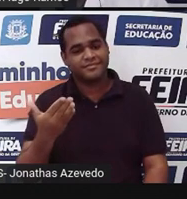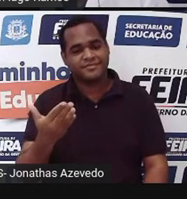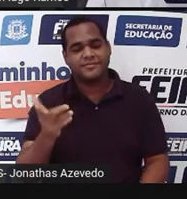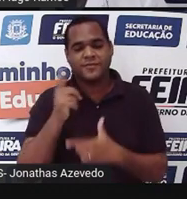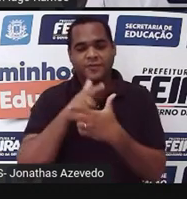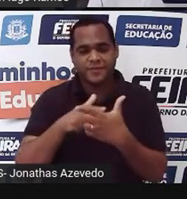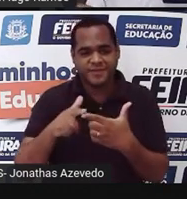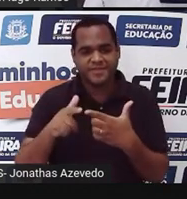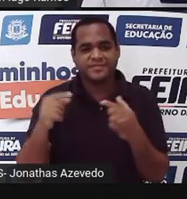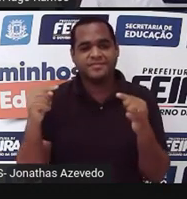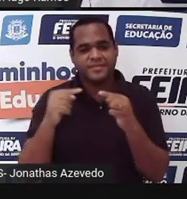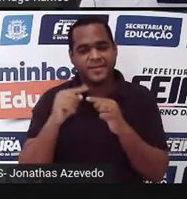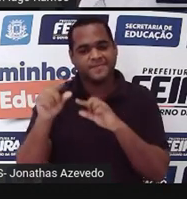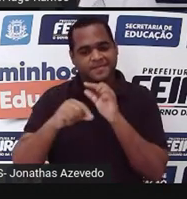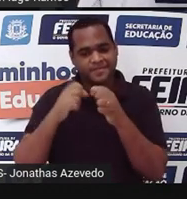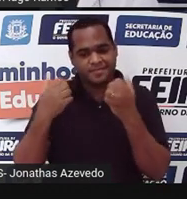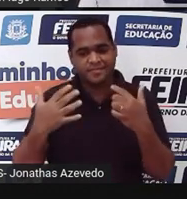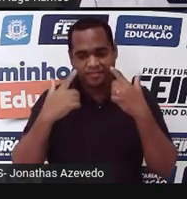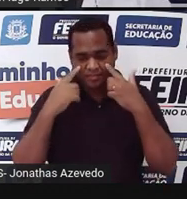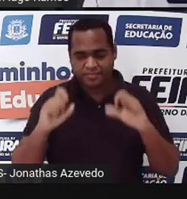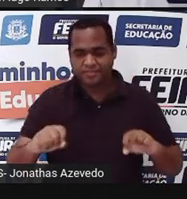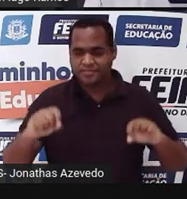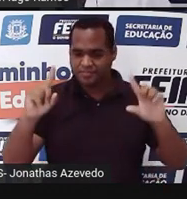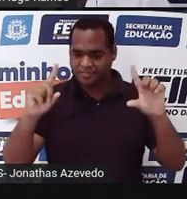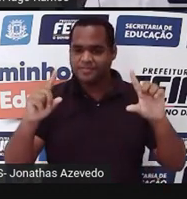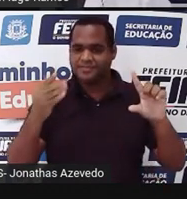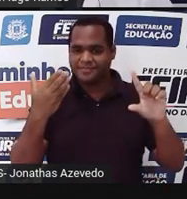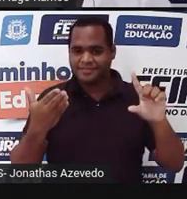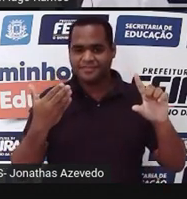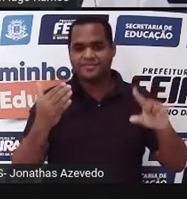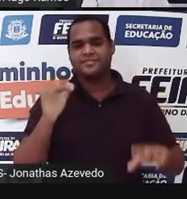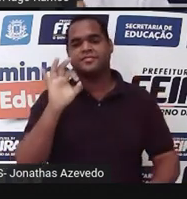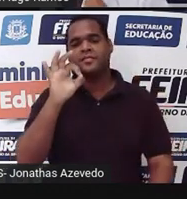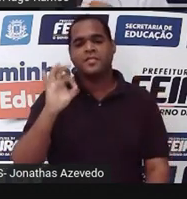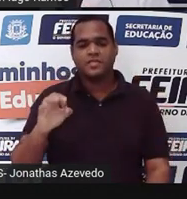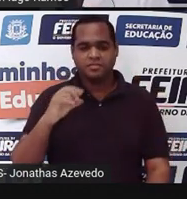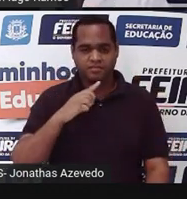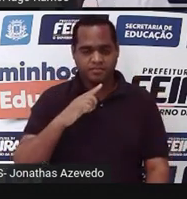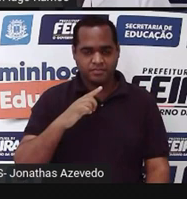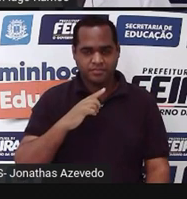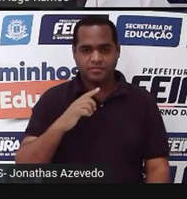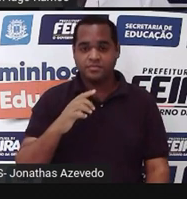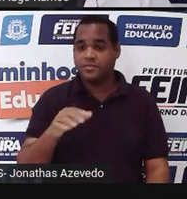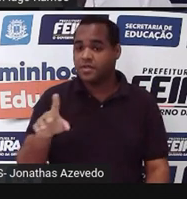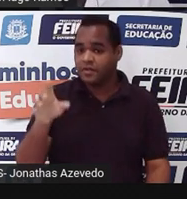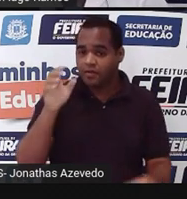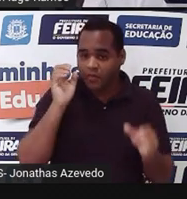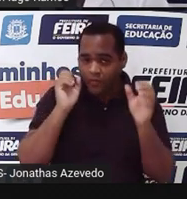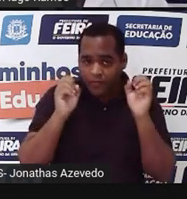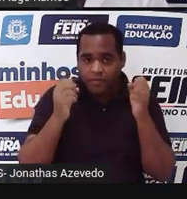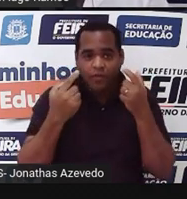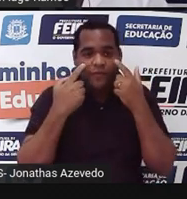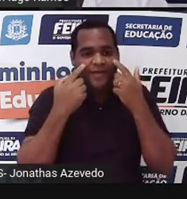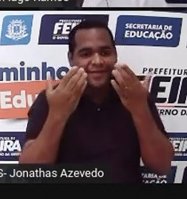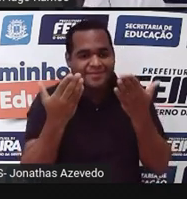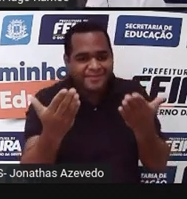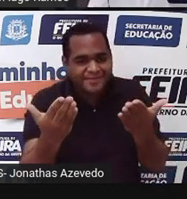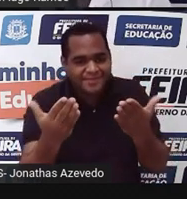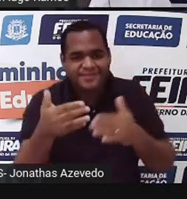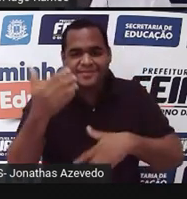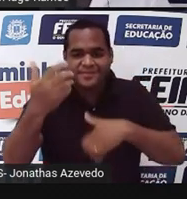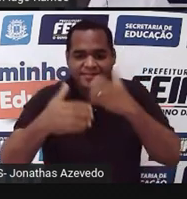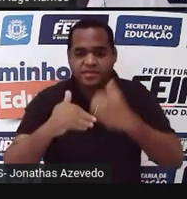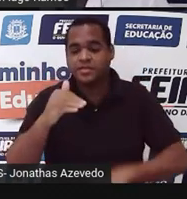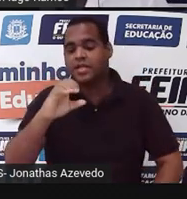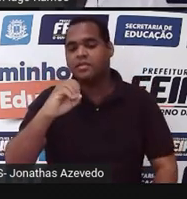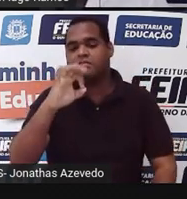está destacado ali na tela. Dividir por cem, tá? Então quando a gente ouve ou a gente vê por aí, né? 10